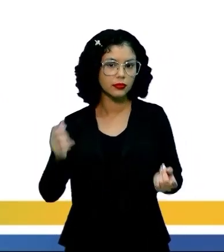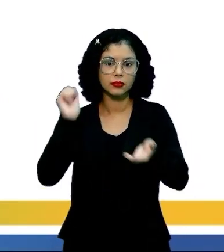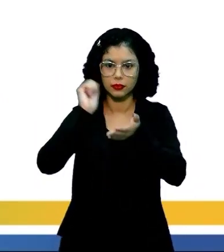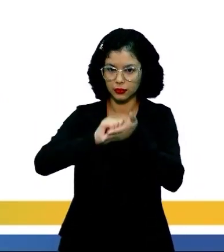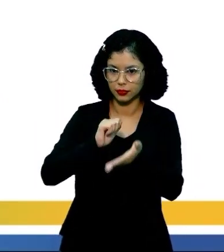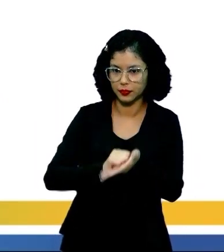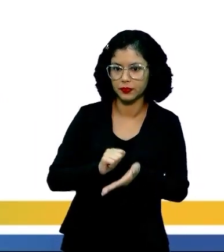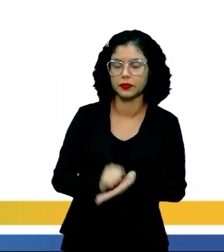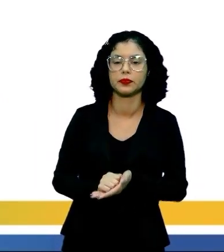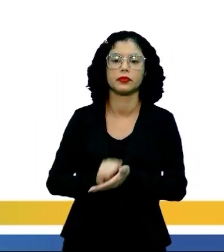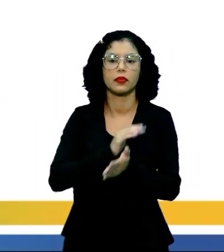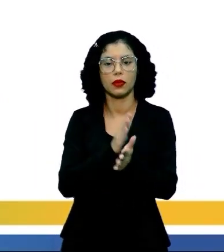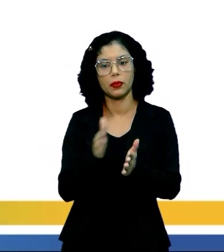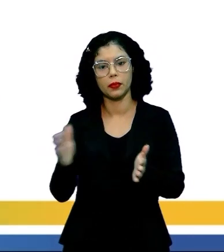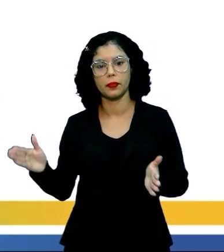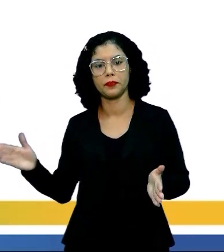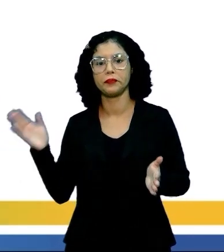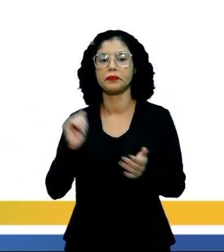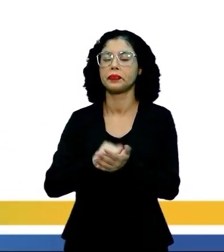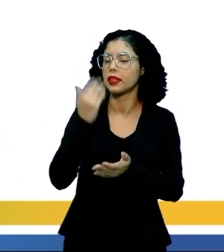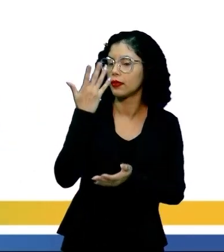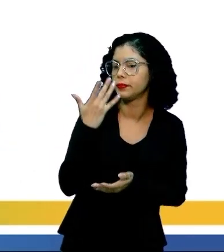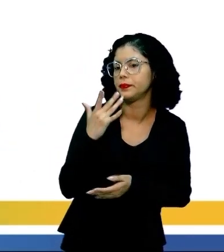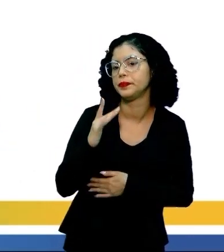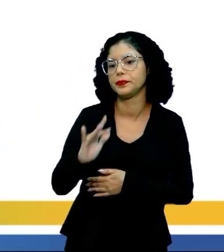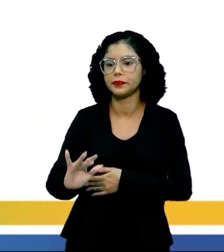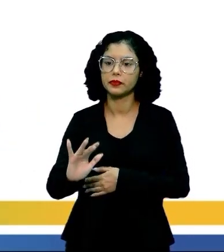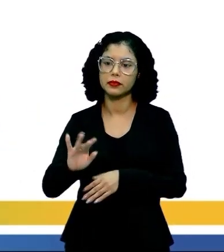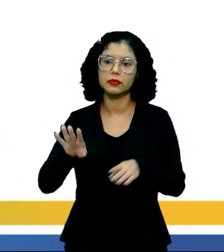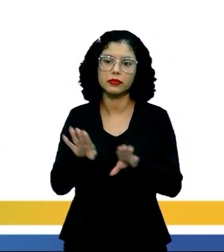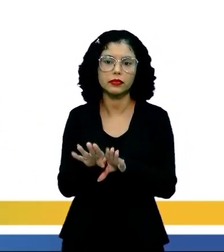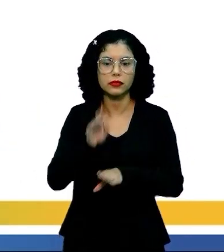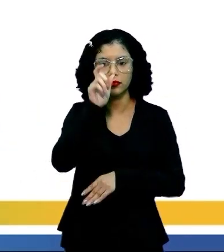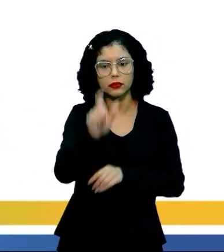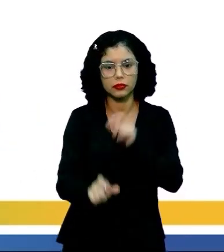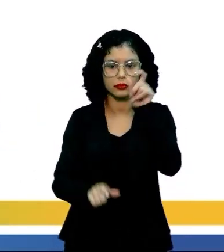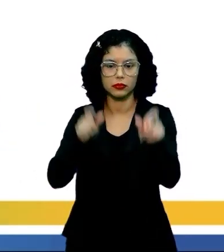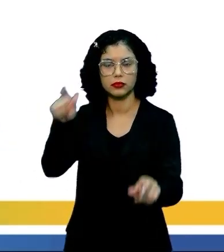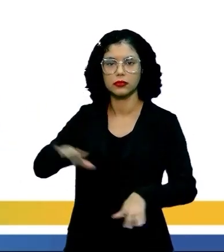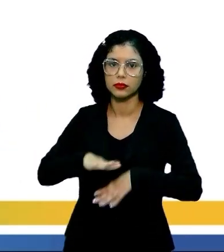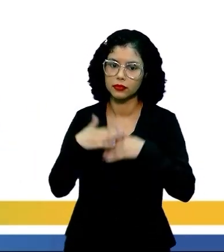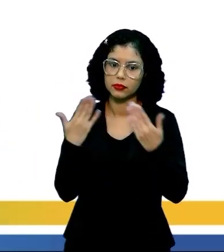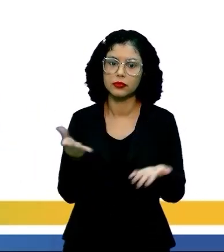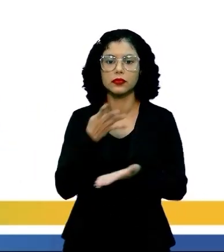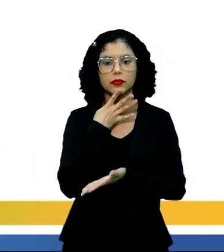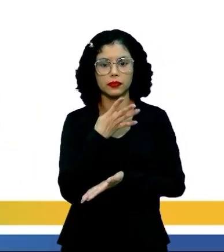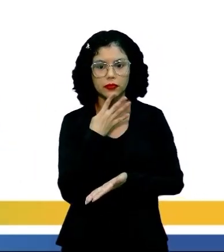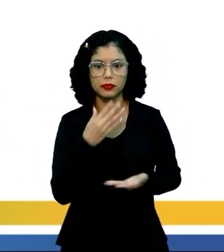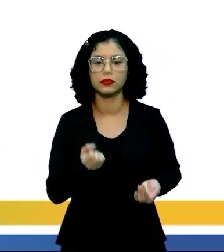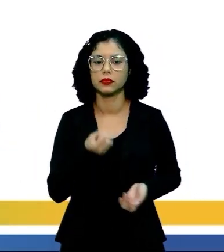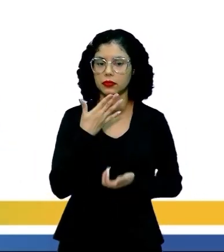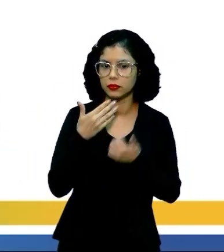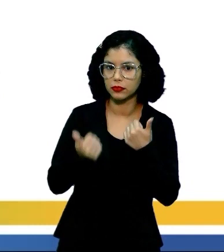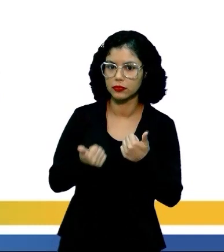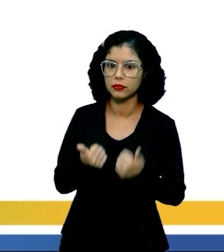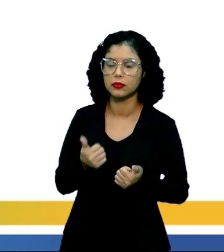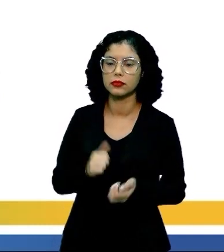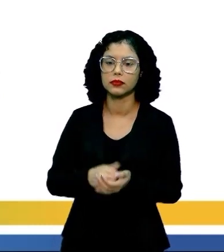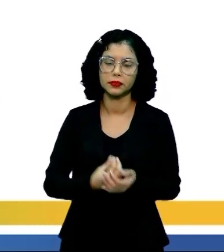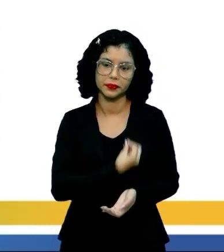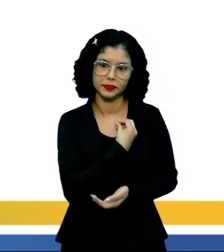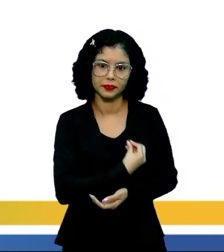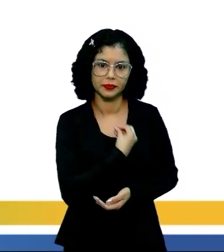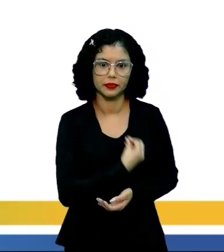escreve uma série de histórias infantis juvenis e tem os personagens, quais nós conhecemos muito bem, que estão